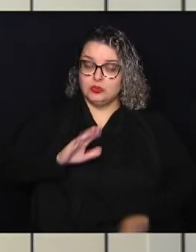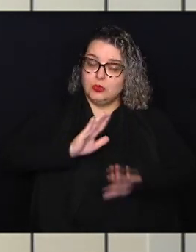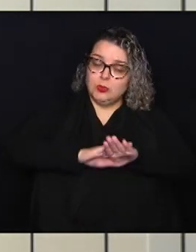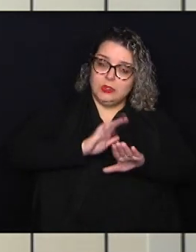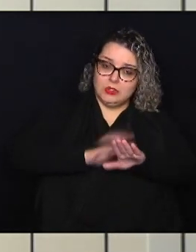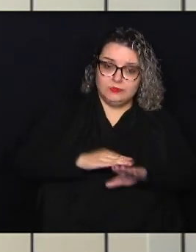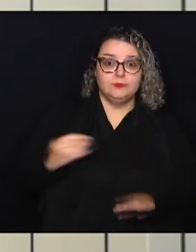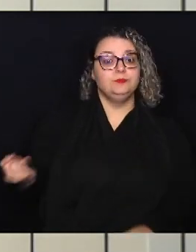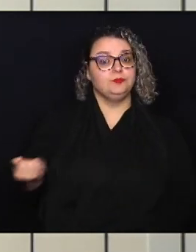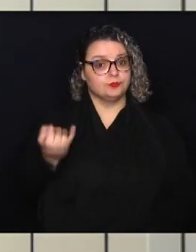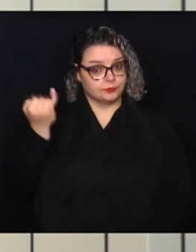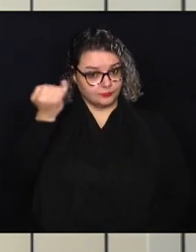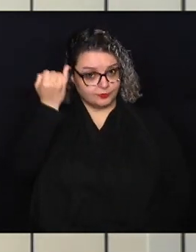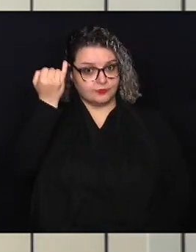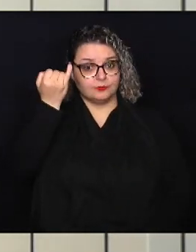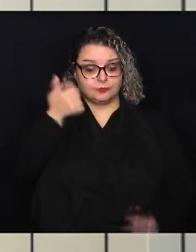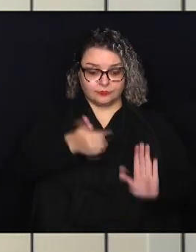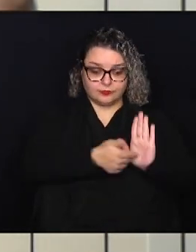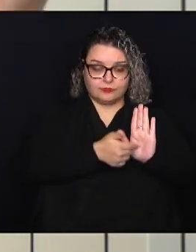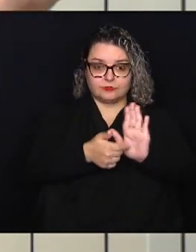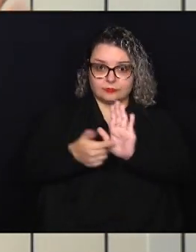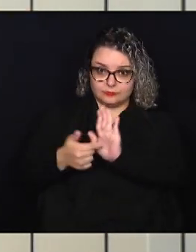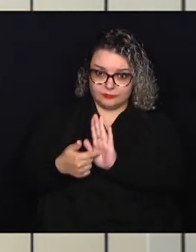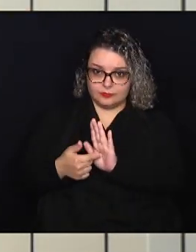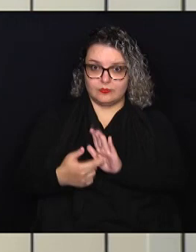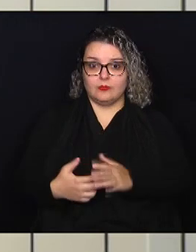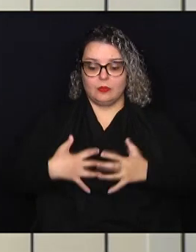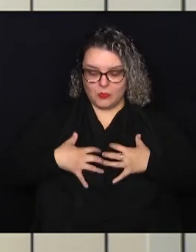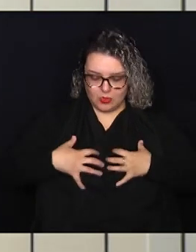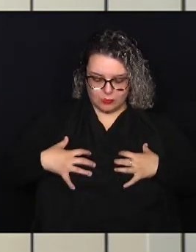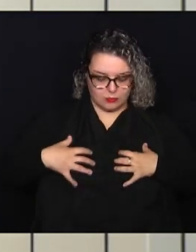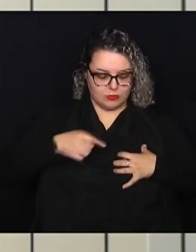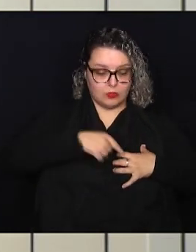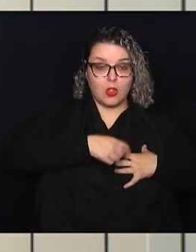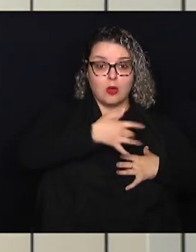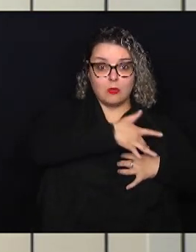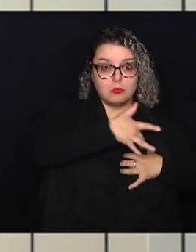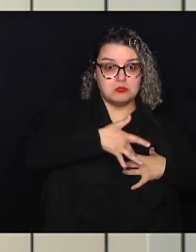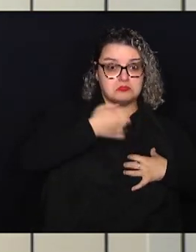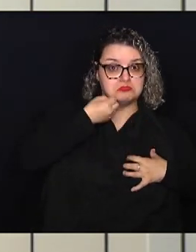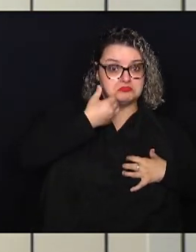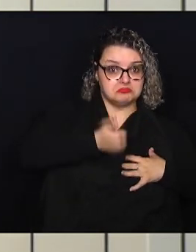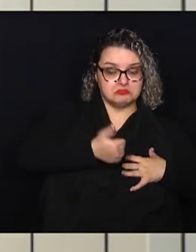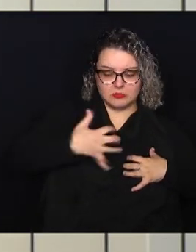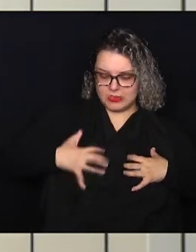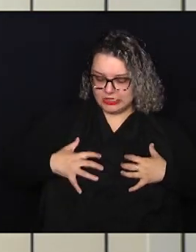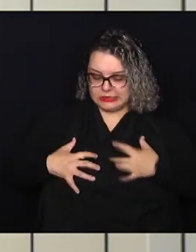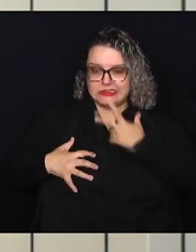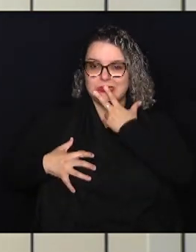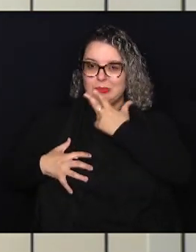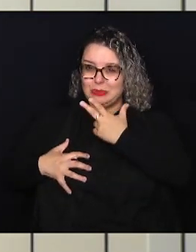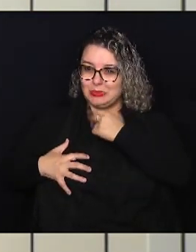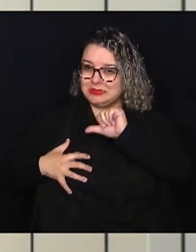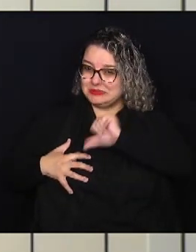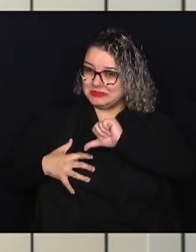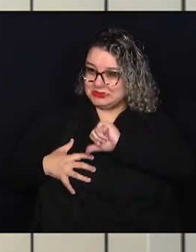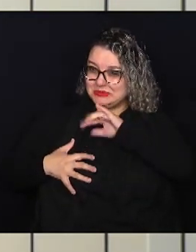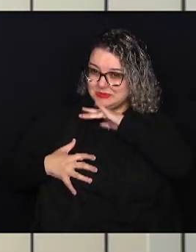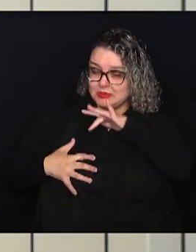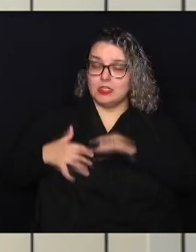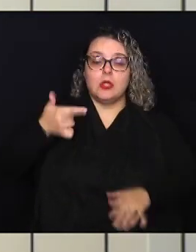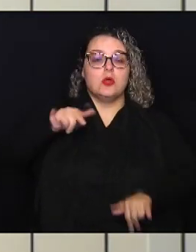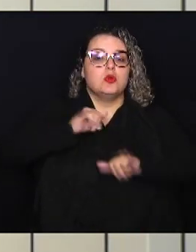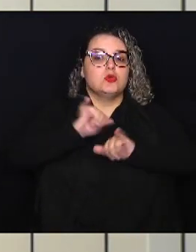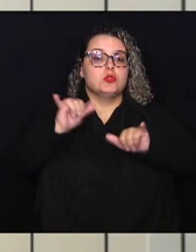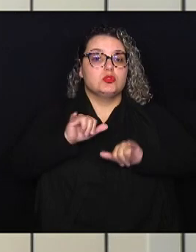importantíssima, mostrando então um pulmão saudável e um pulmão de uma pessoa fumante. A gente segue aqui, viu, com as